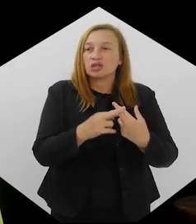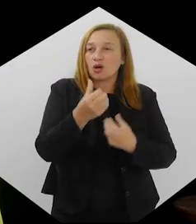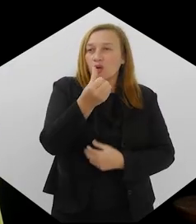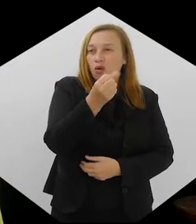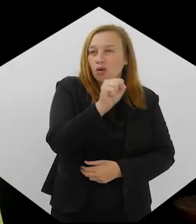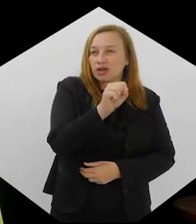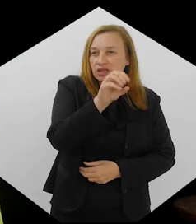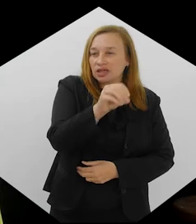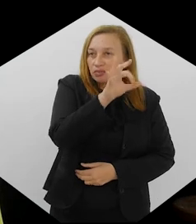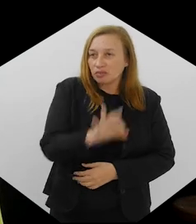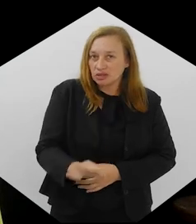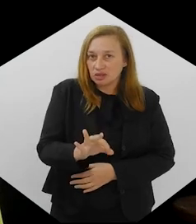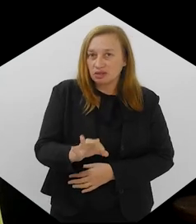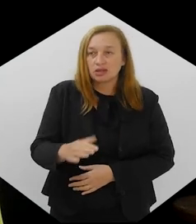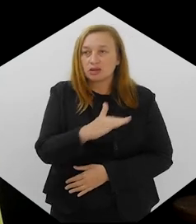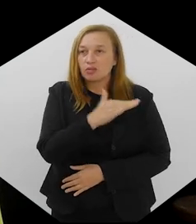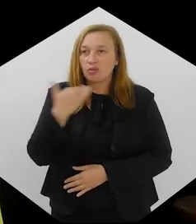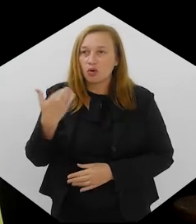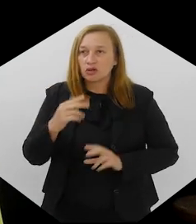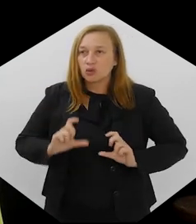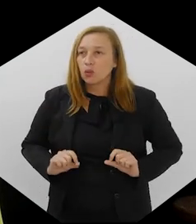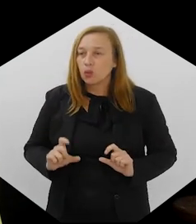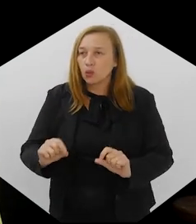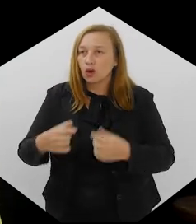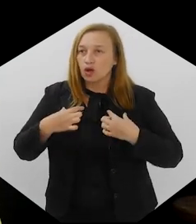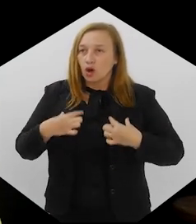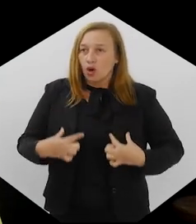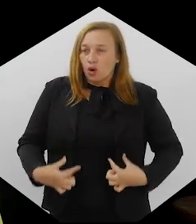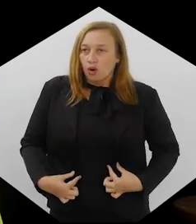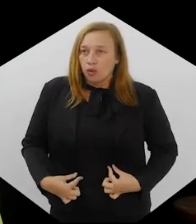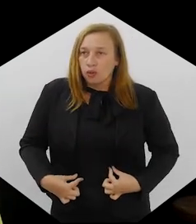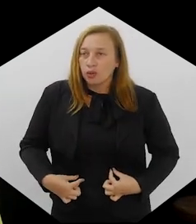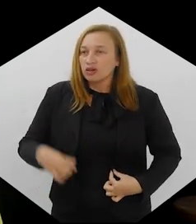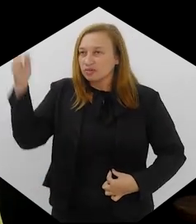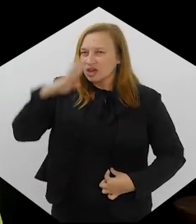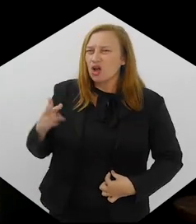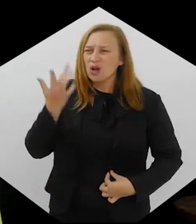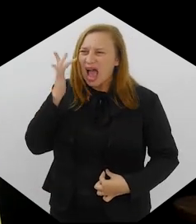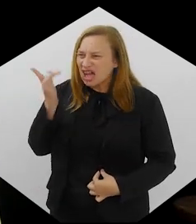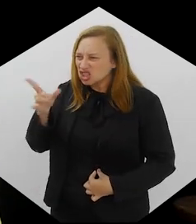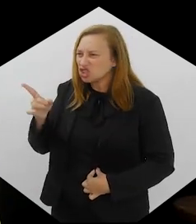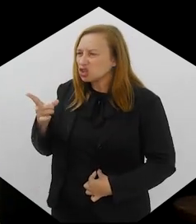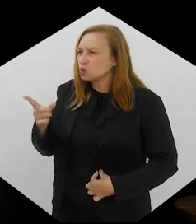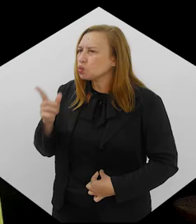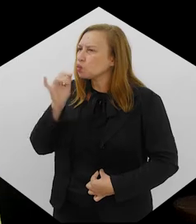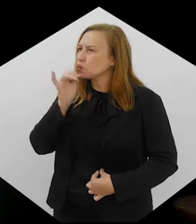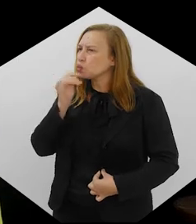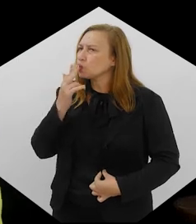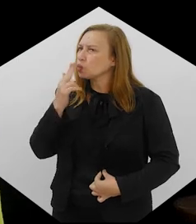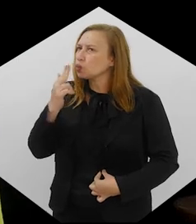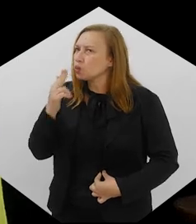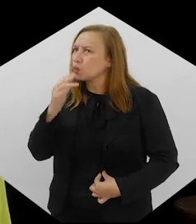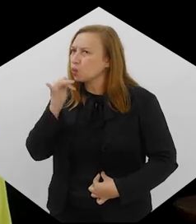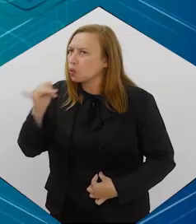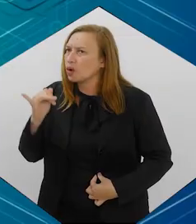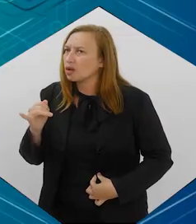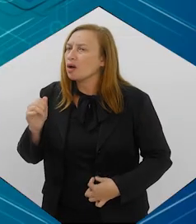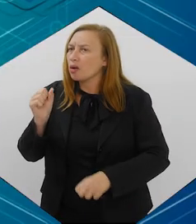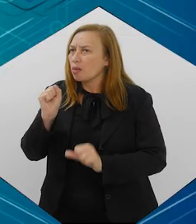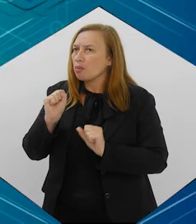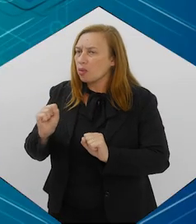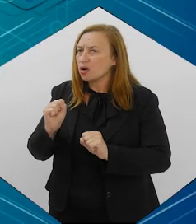das mortes por câncer de pulmão no Brasil, né? Você acha que os cigarros eletrônicos, eles podem aumentar ainda mais esse percentual?